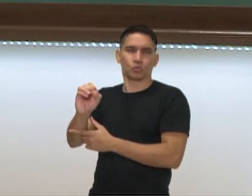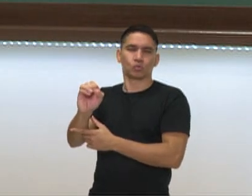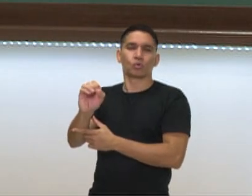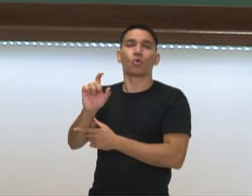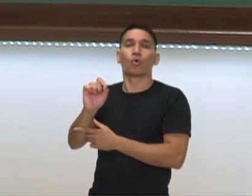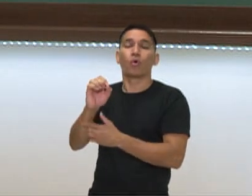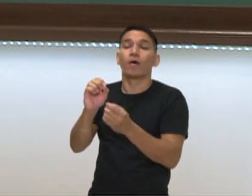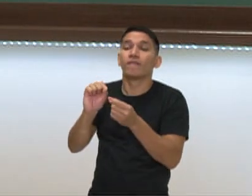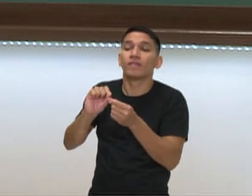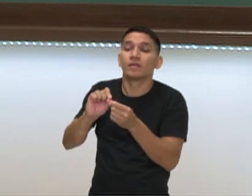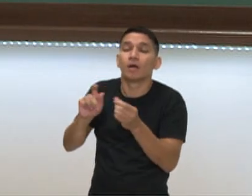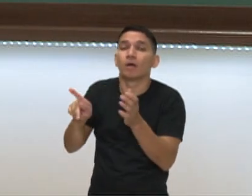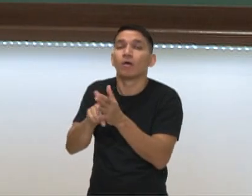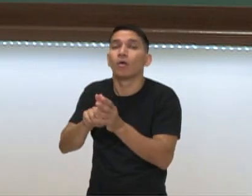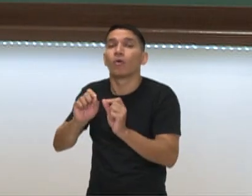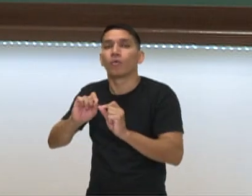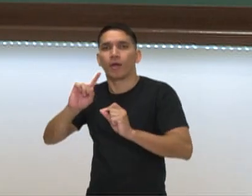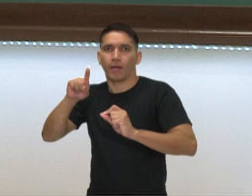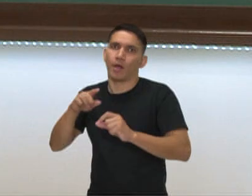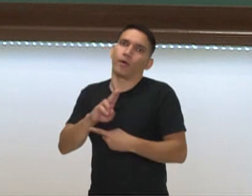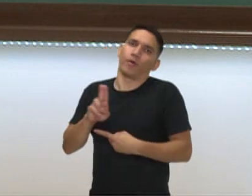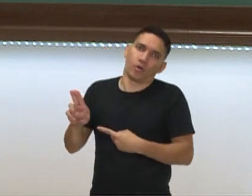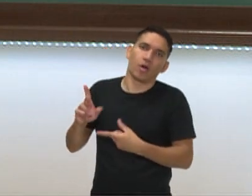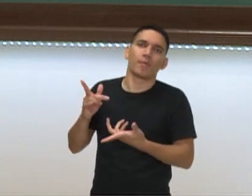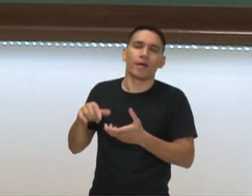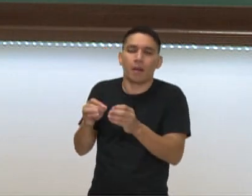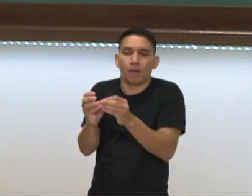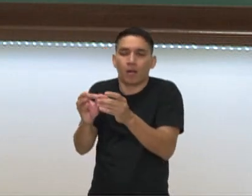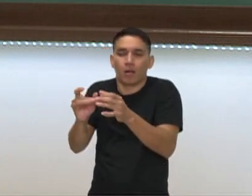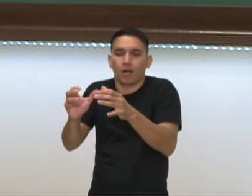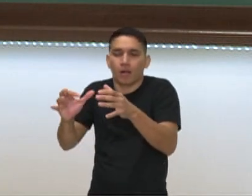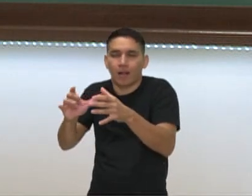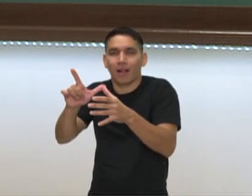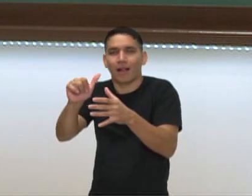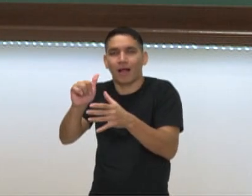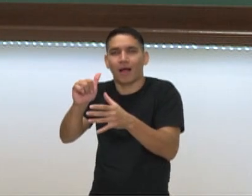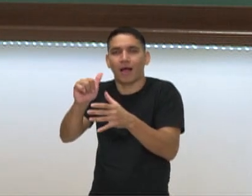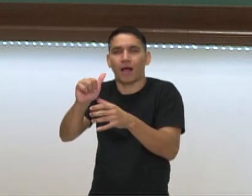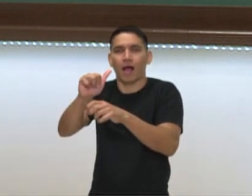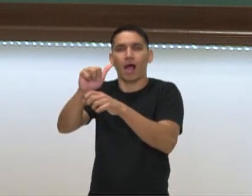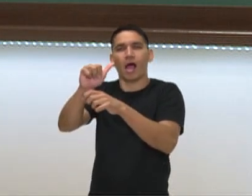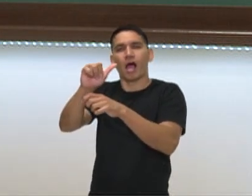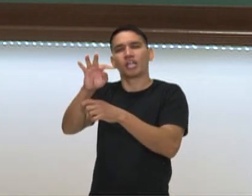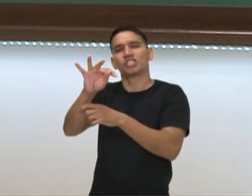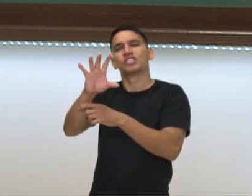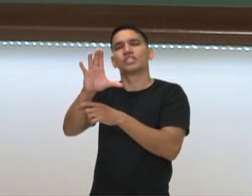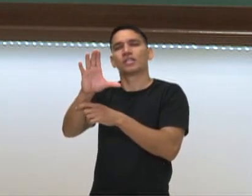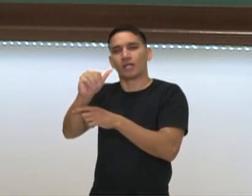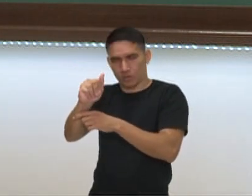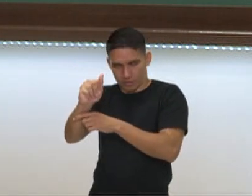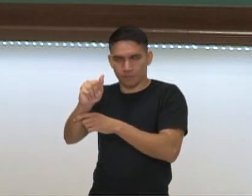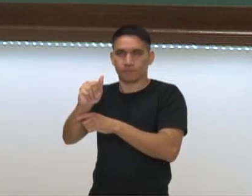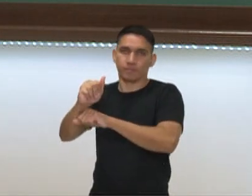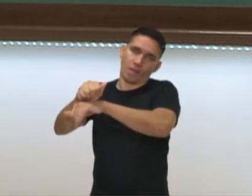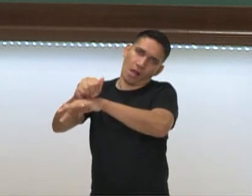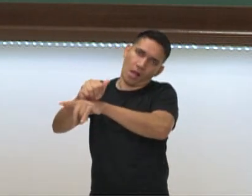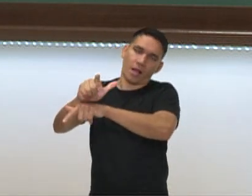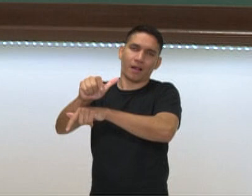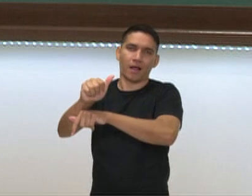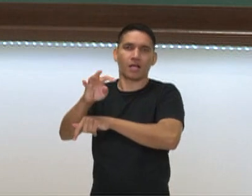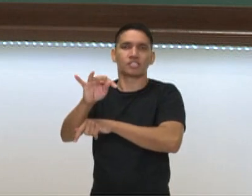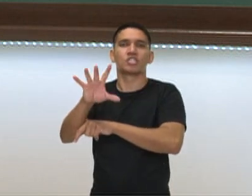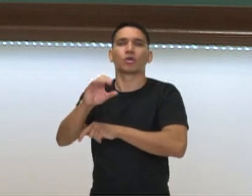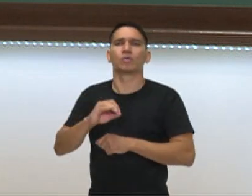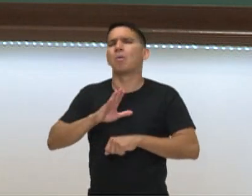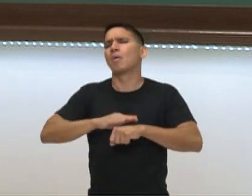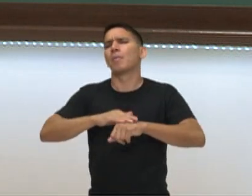formando então, portanto, a, como o nome diz, fermentação lática, produz o ácido lático. Quando a gente fala em câimbras, a gente